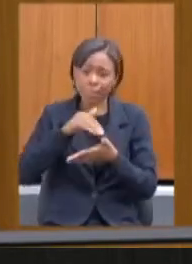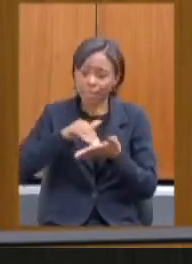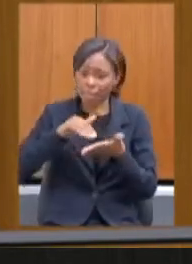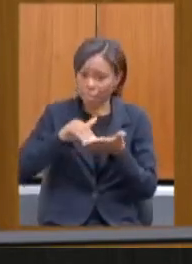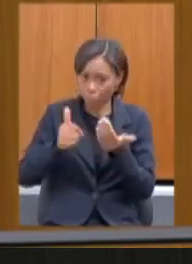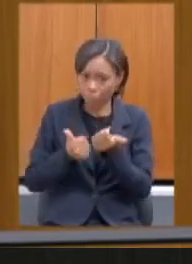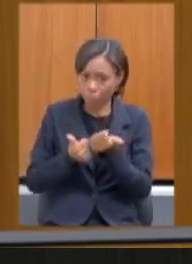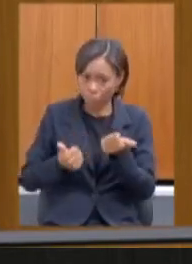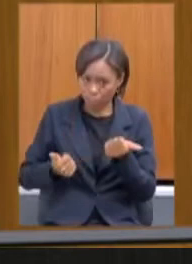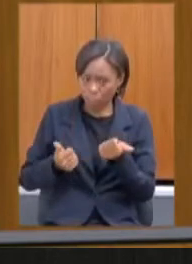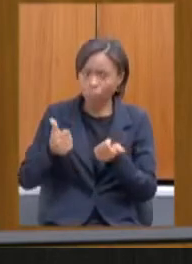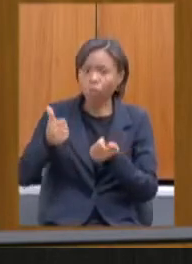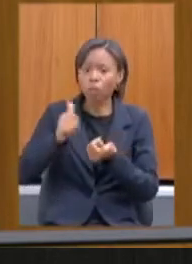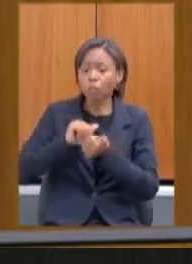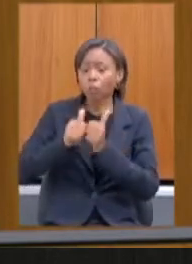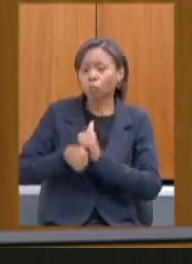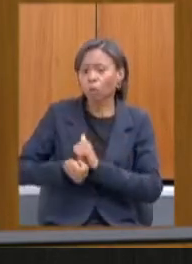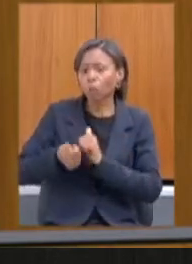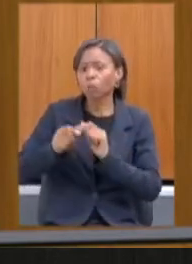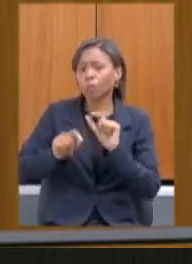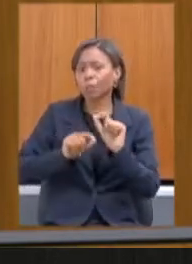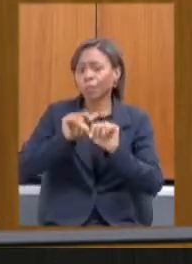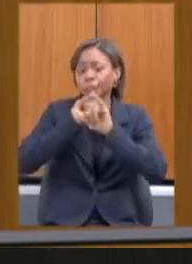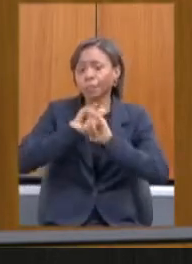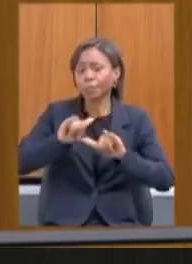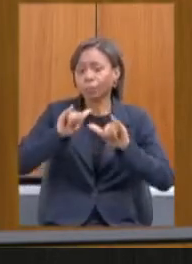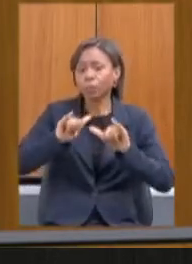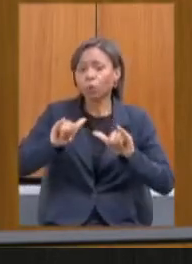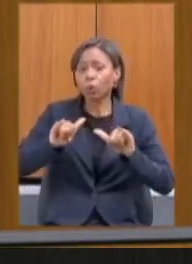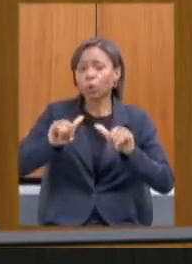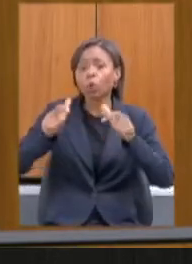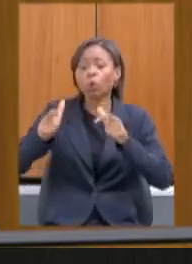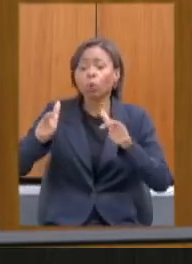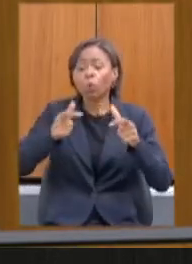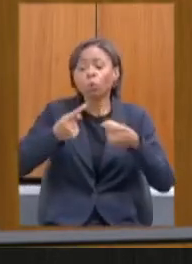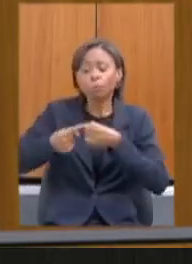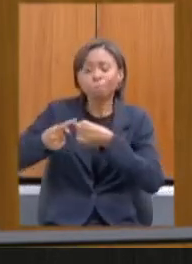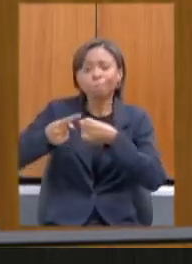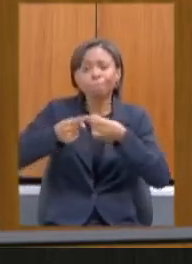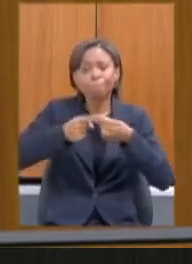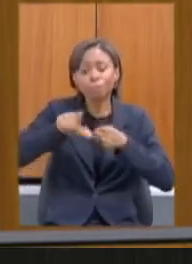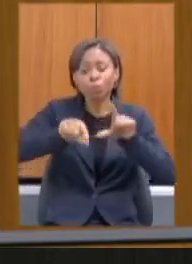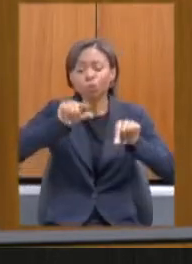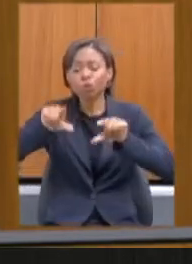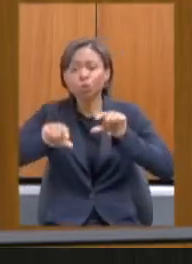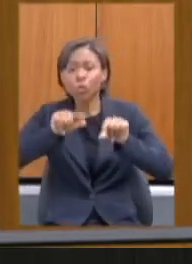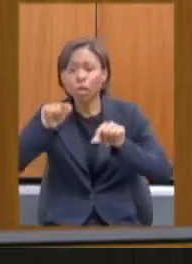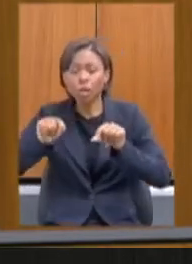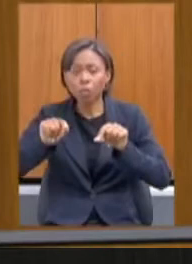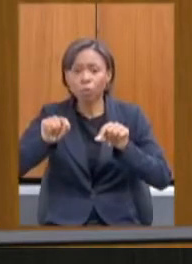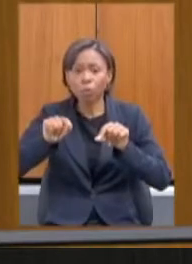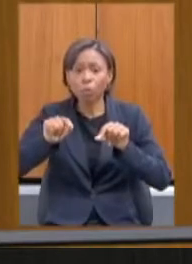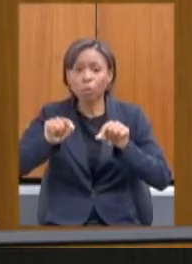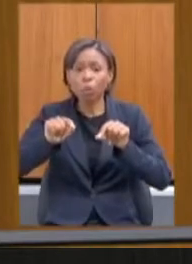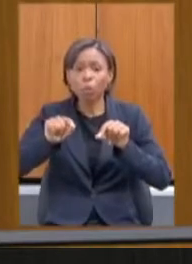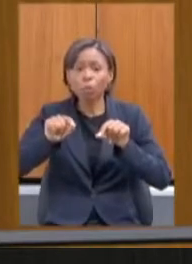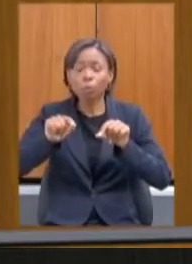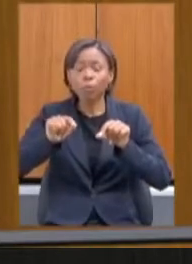o resultado final dos municípios selecionados para execução do programa Geração